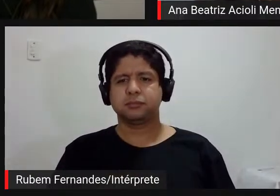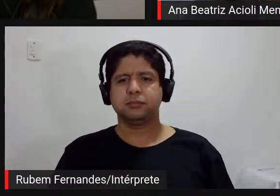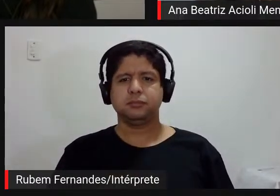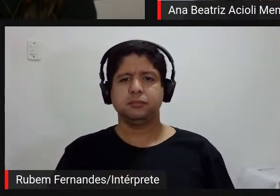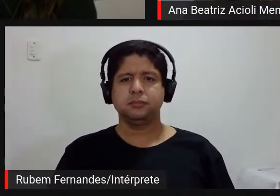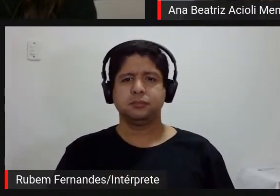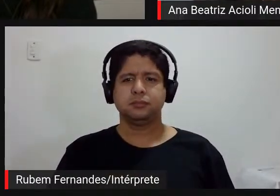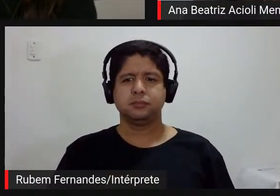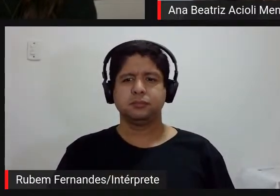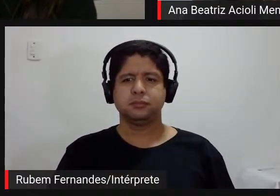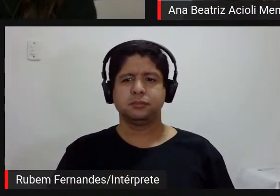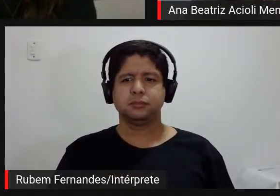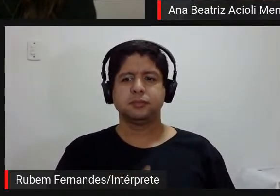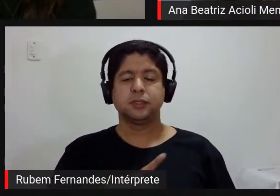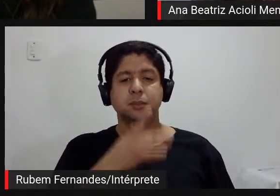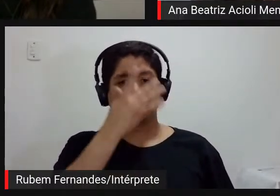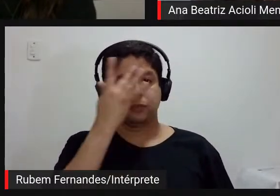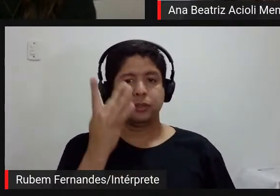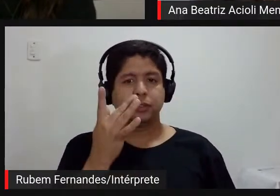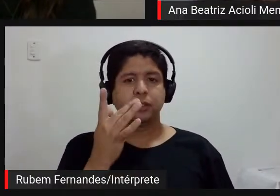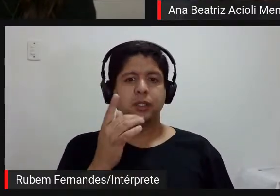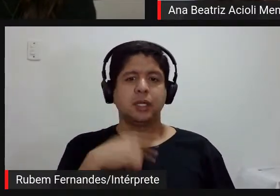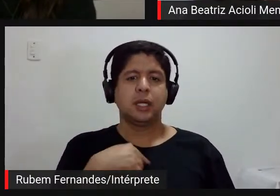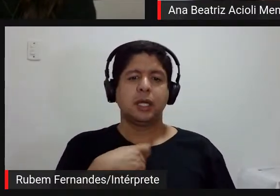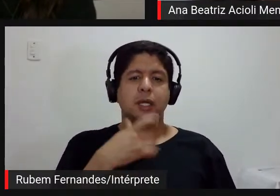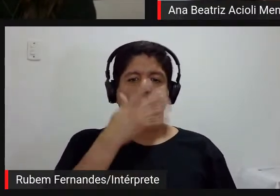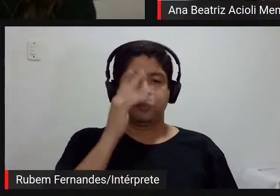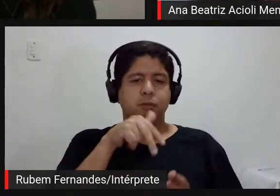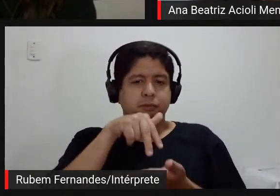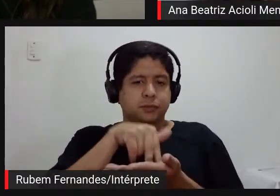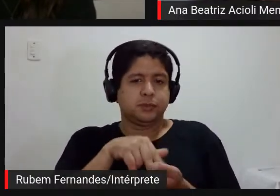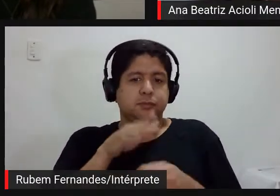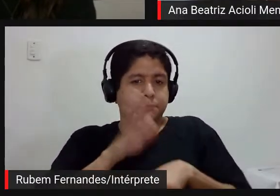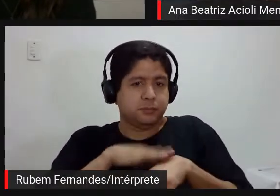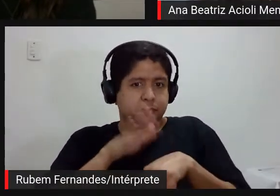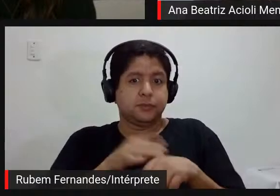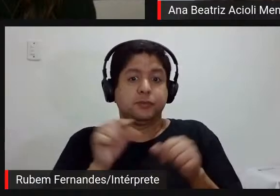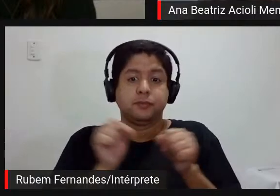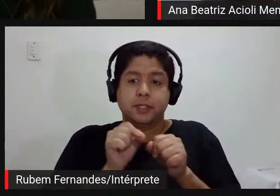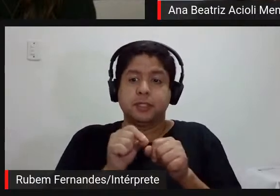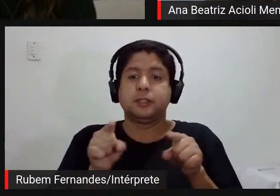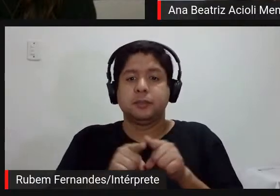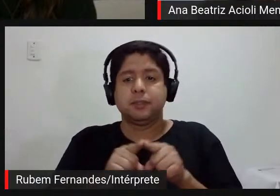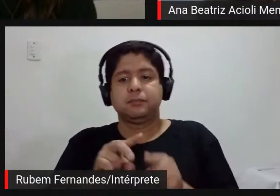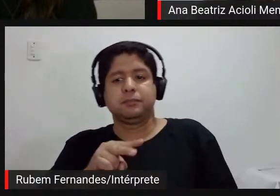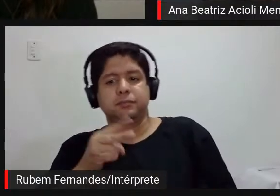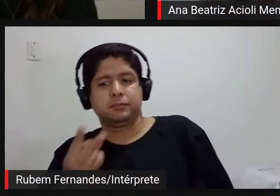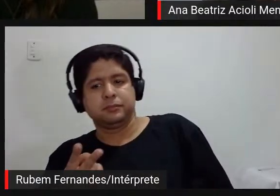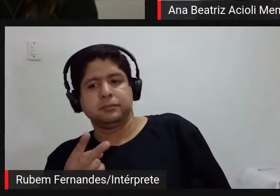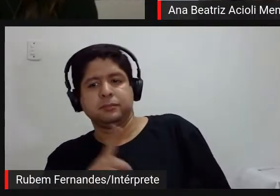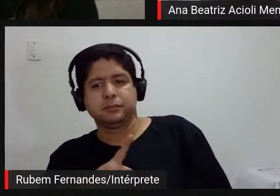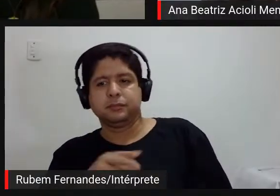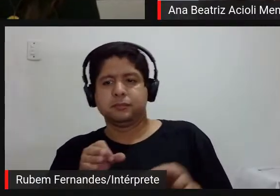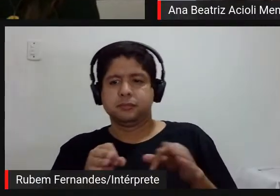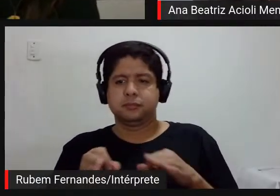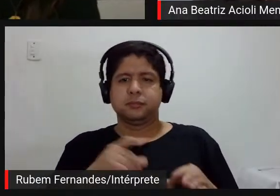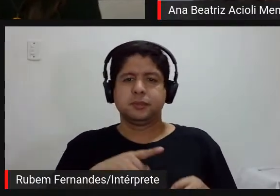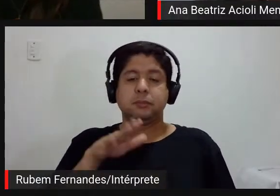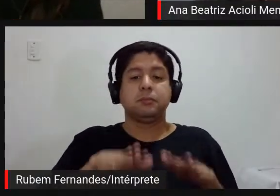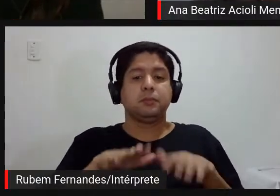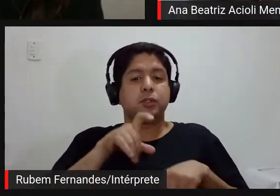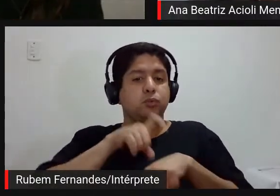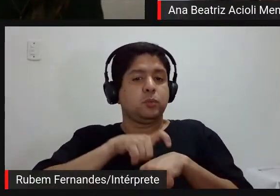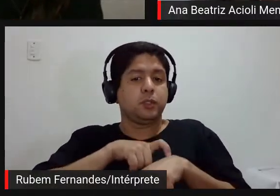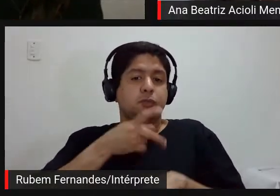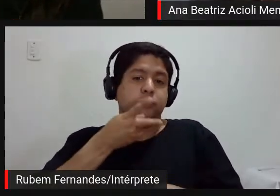personagem ativo mas também como todos os outros estão ativos nessa conversa só depende do momento de fala